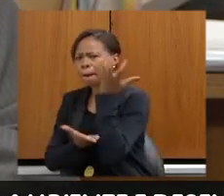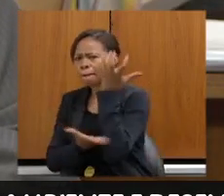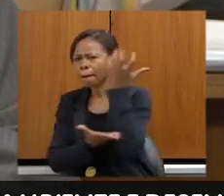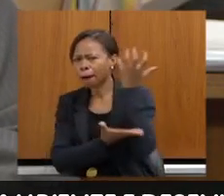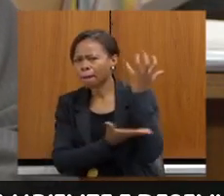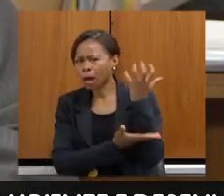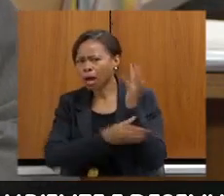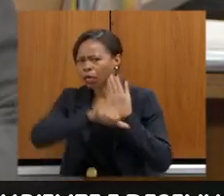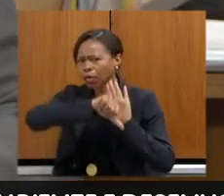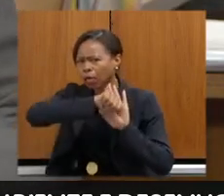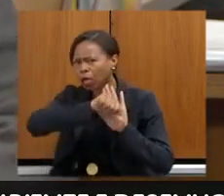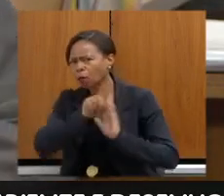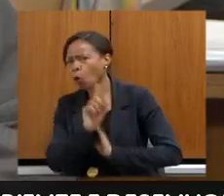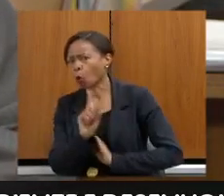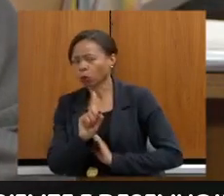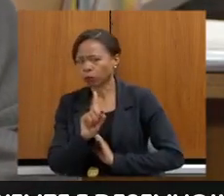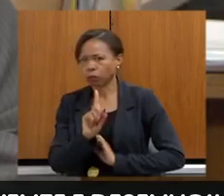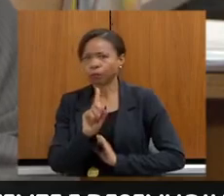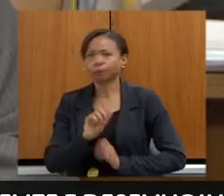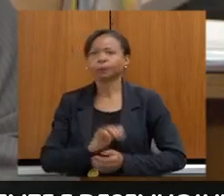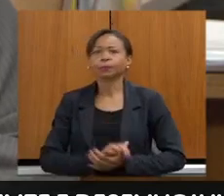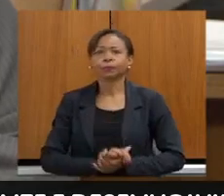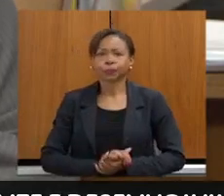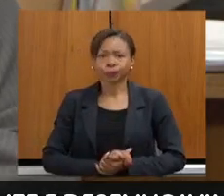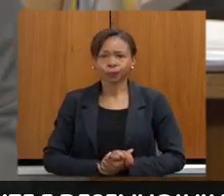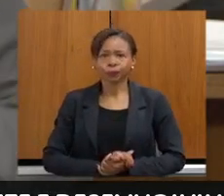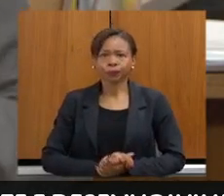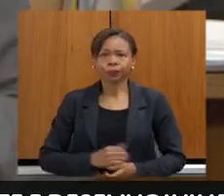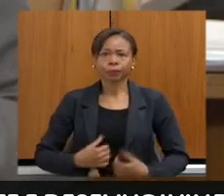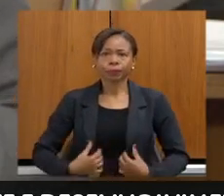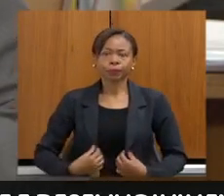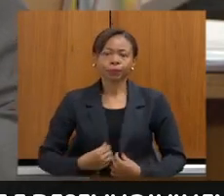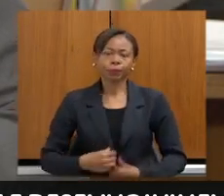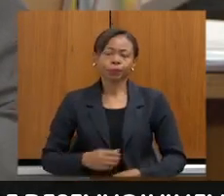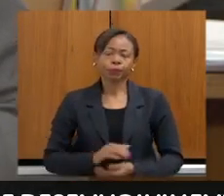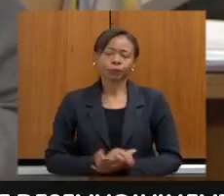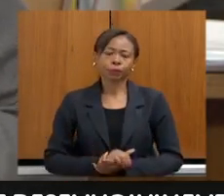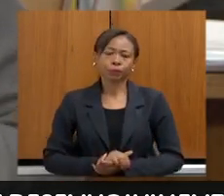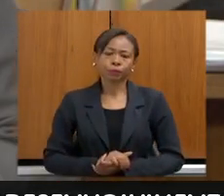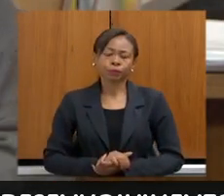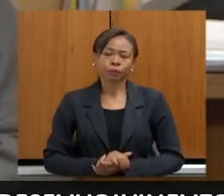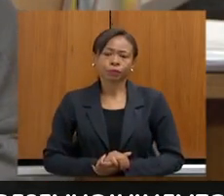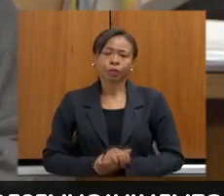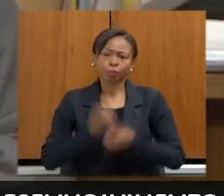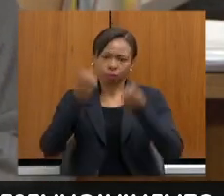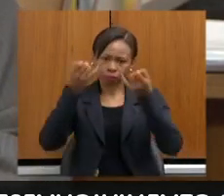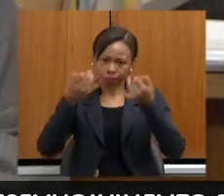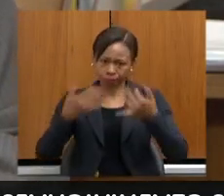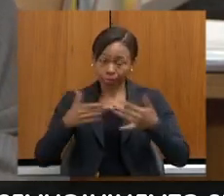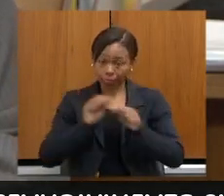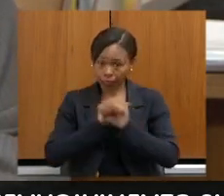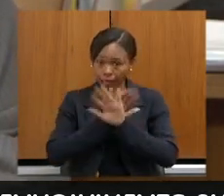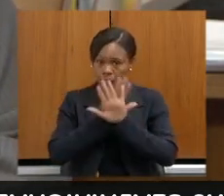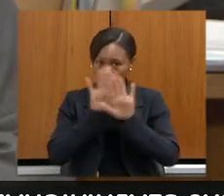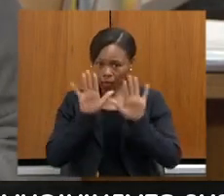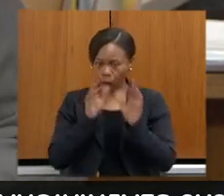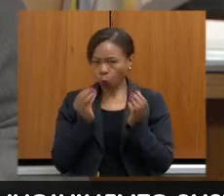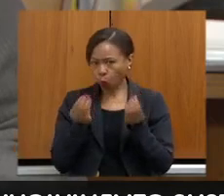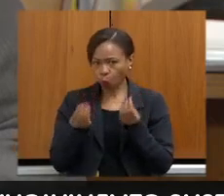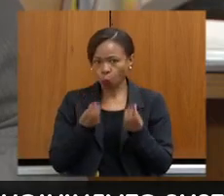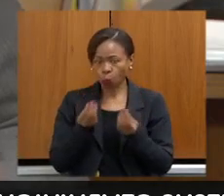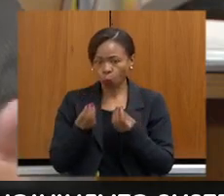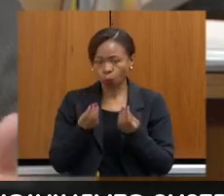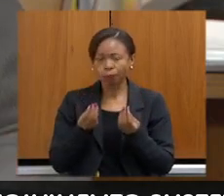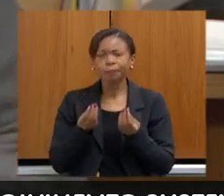É interessante, aproveitando a oportunidade, senhor deputado, para a compreensão dessa sistemática, isso aí